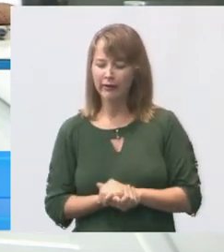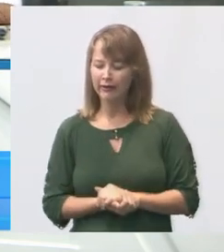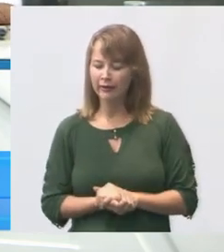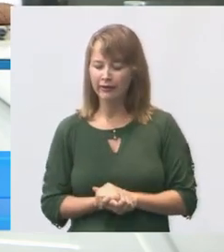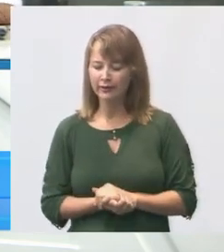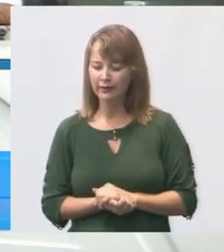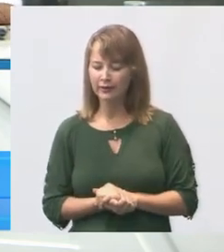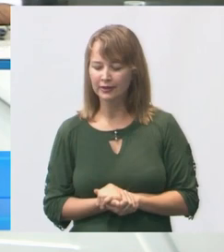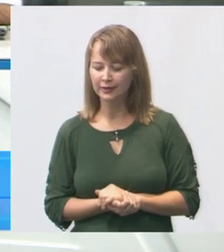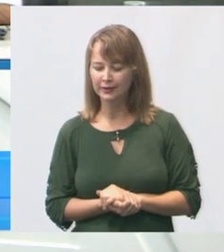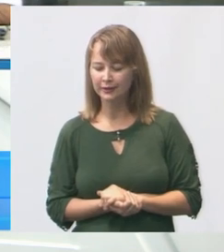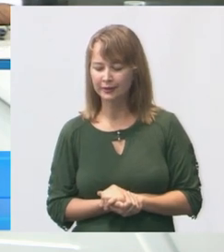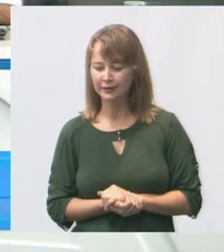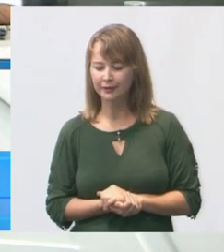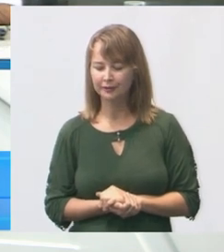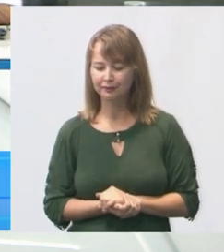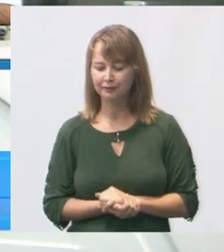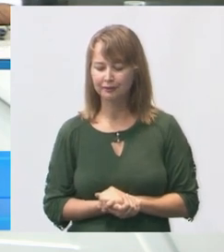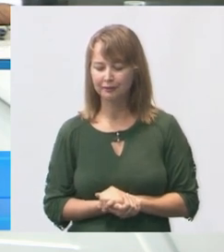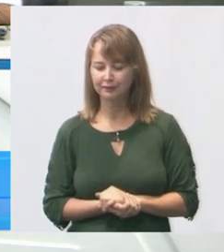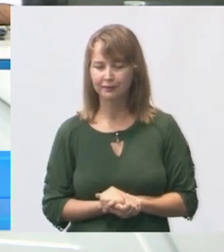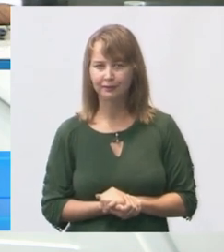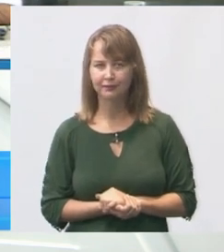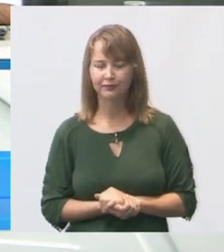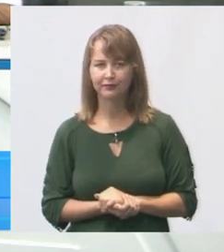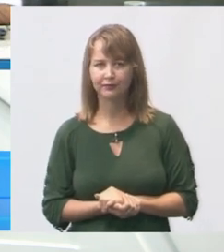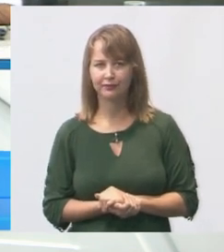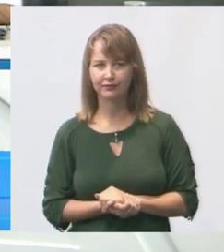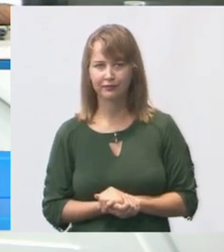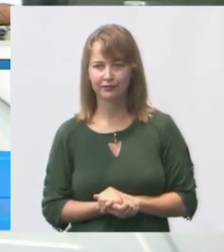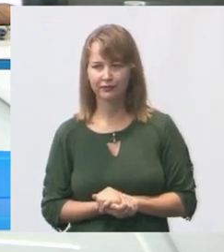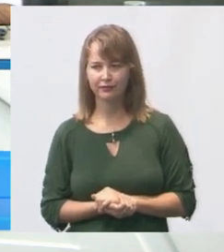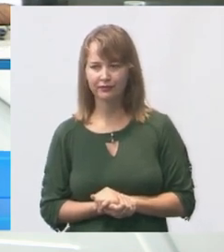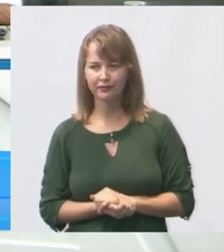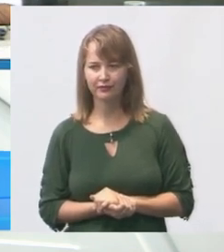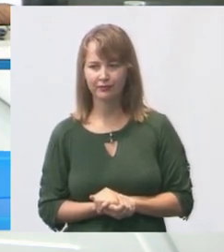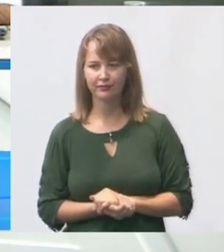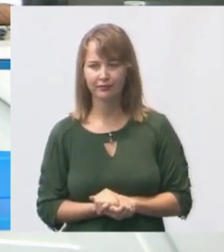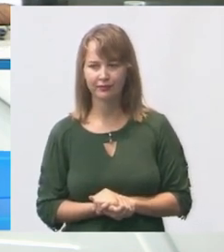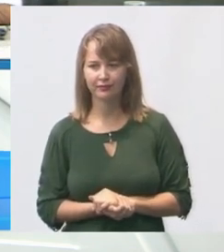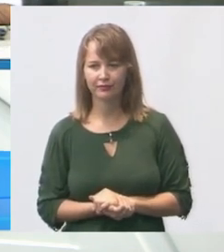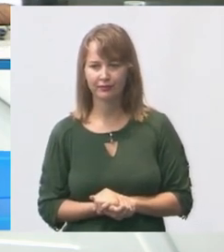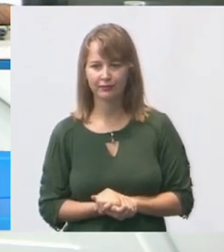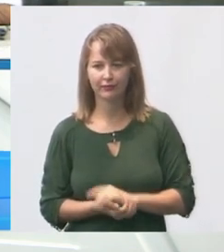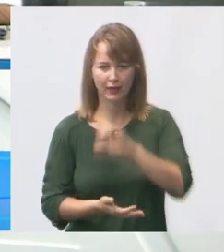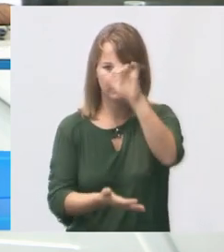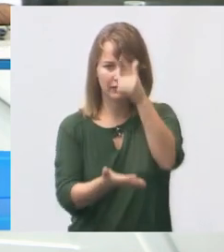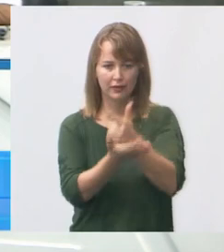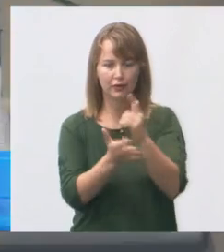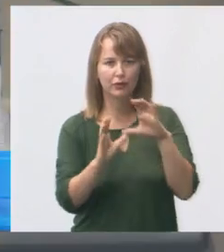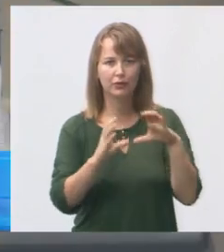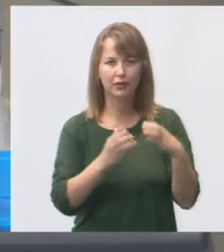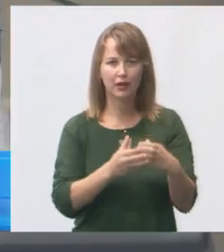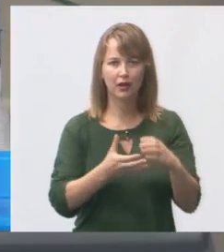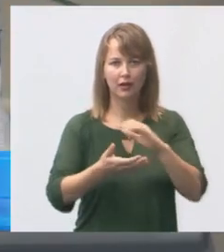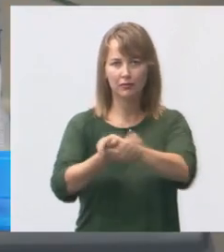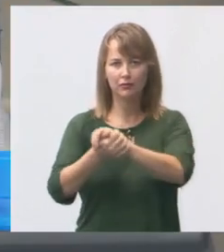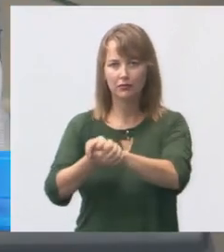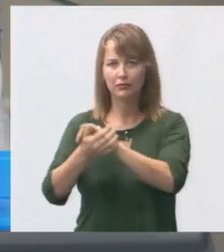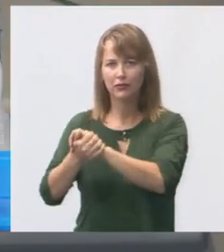liderança comunitária, do Pedro, do Jônata também aqui presente. Jônata lá de Tararé. Hoje deve estar